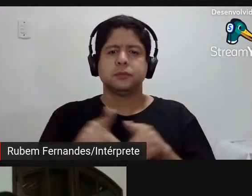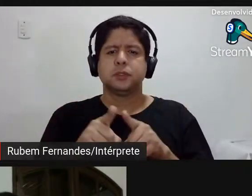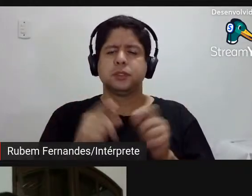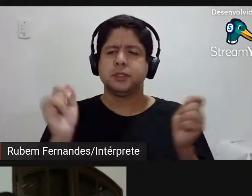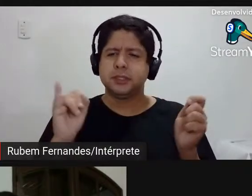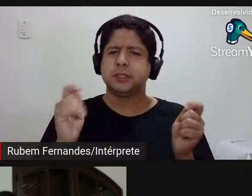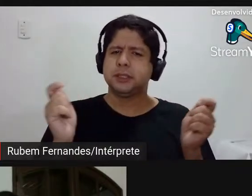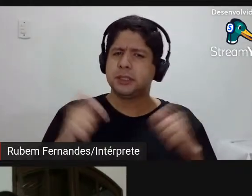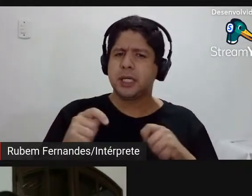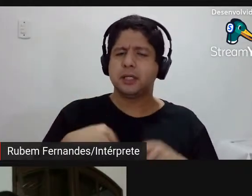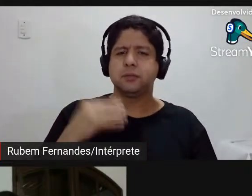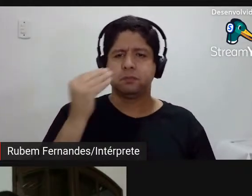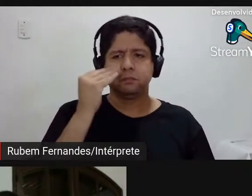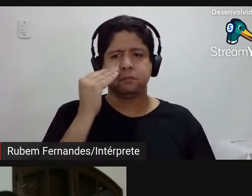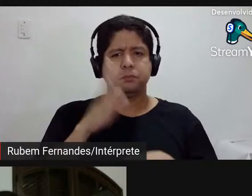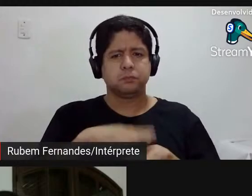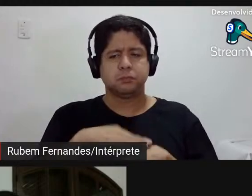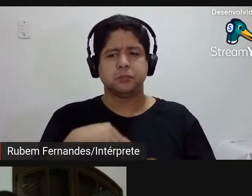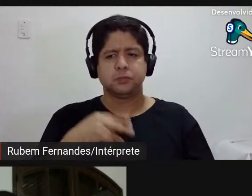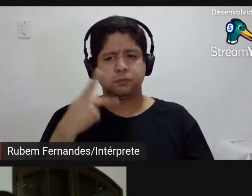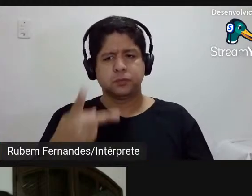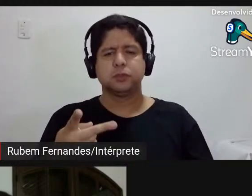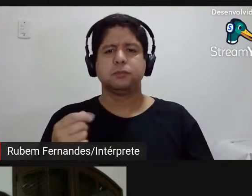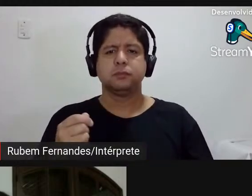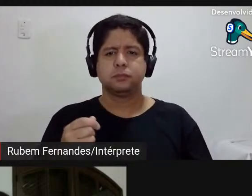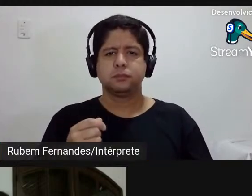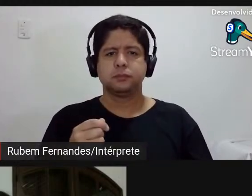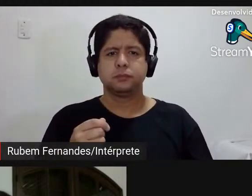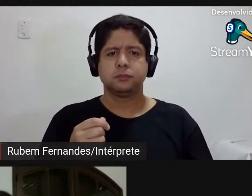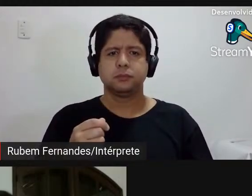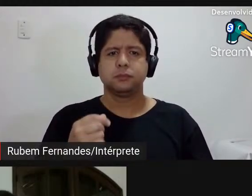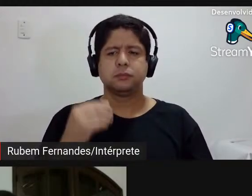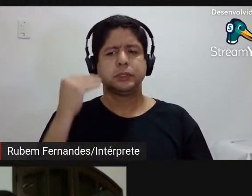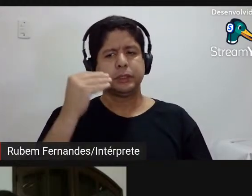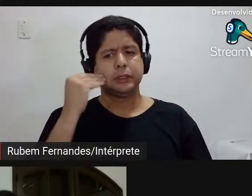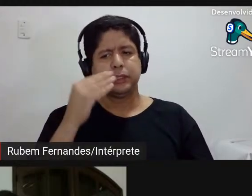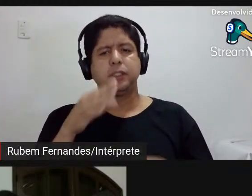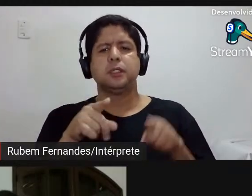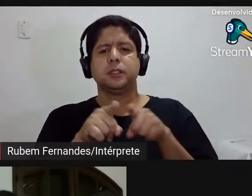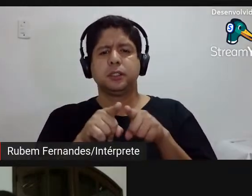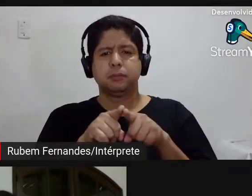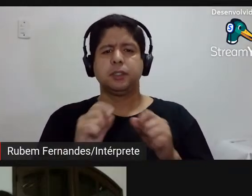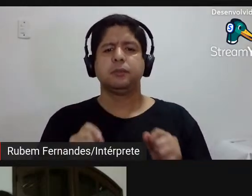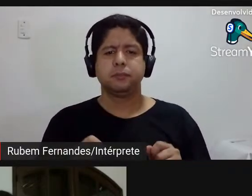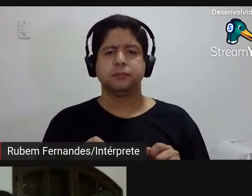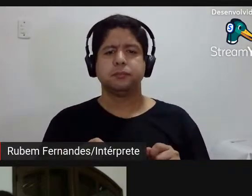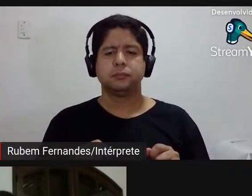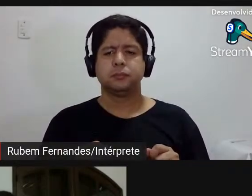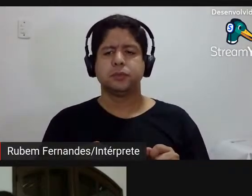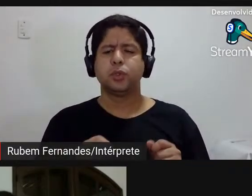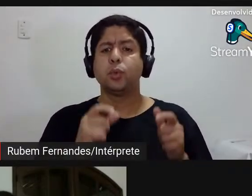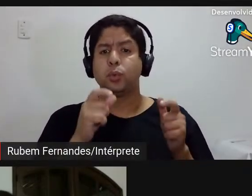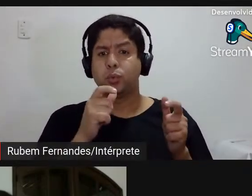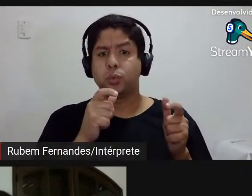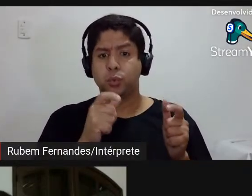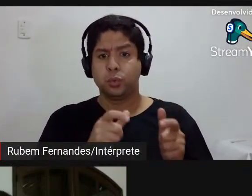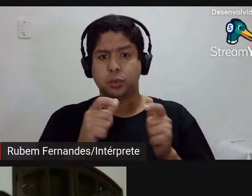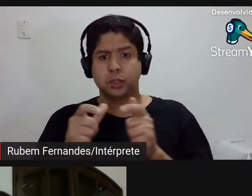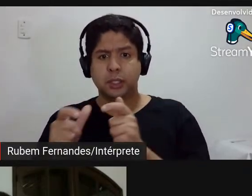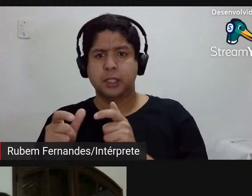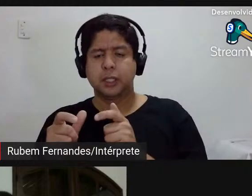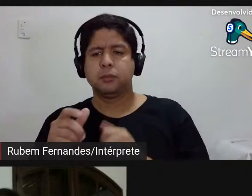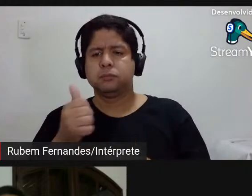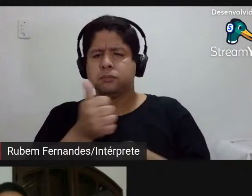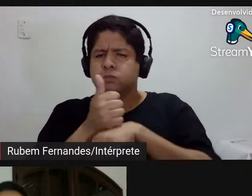as exposições, né, para vivenciar também as proposições dentro desses espaços institucionais, também,